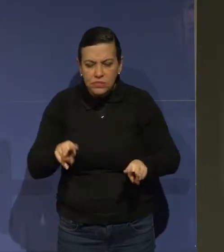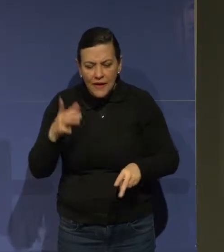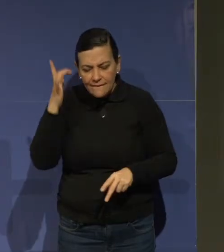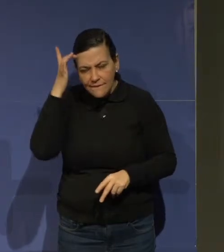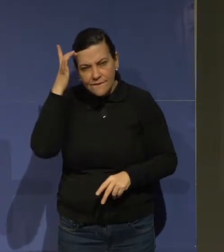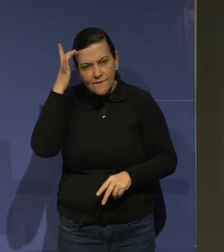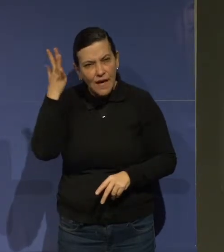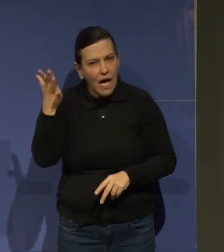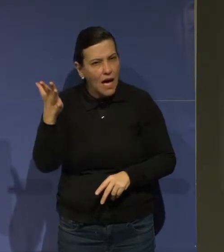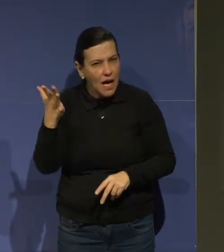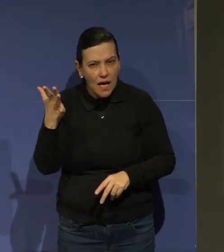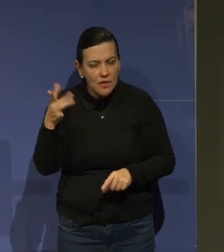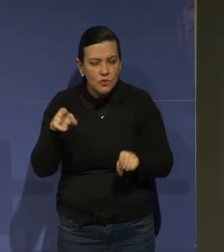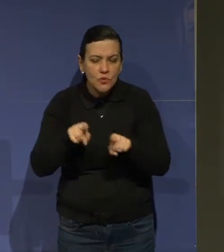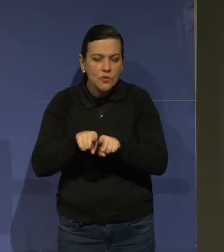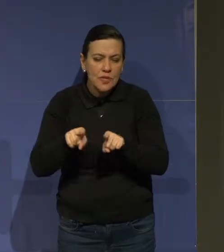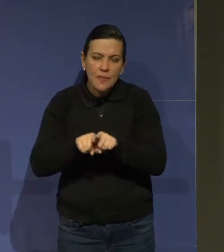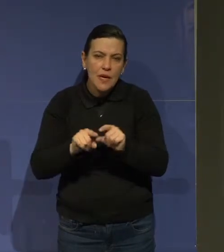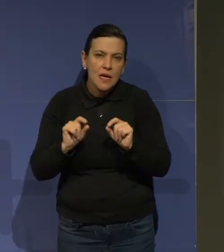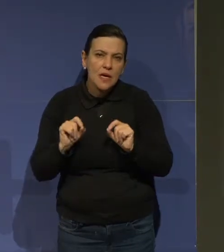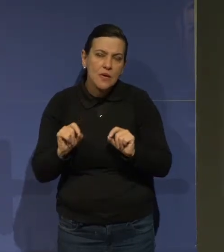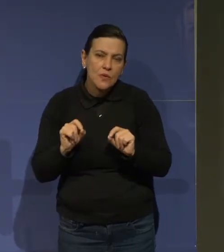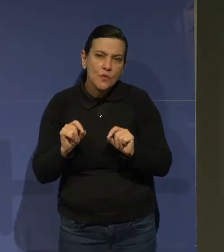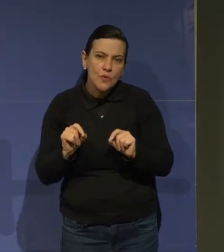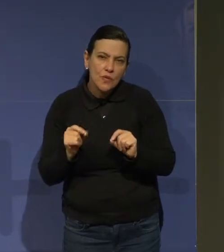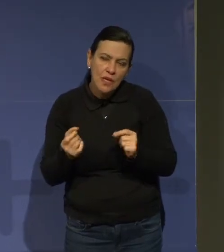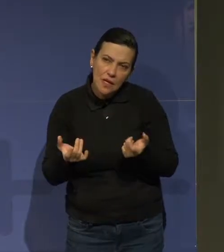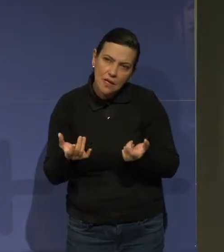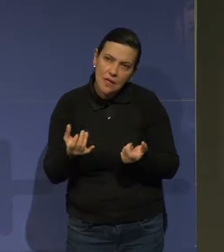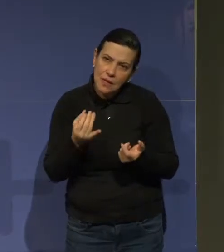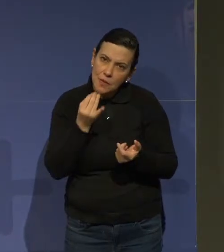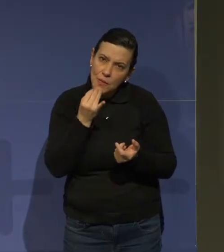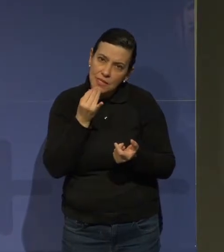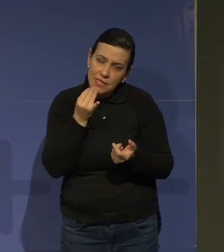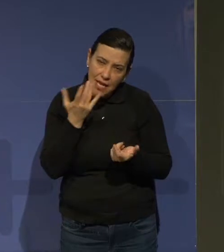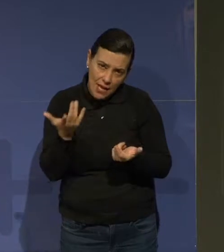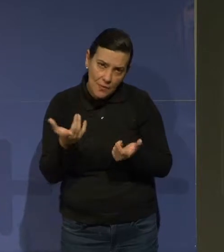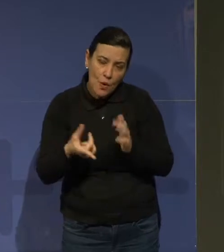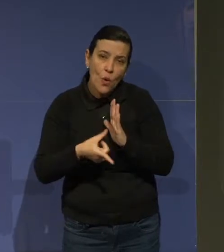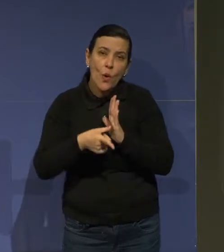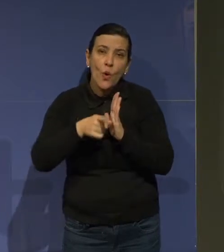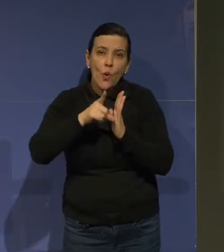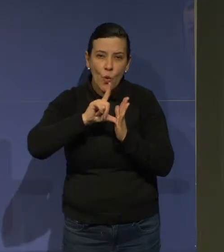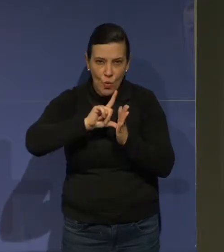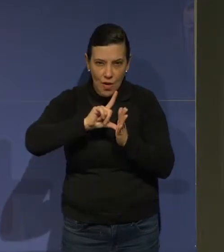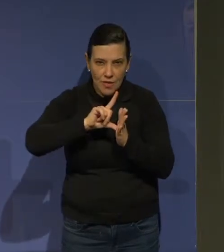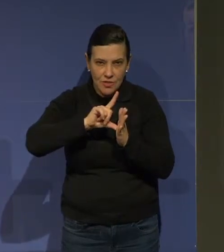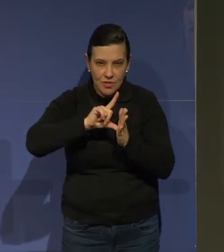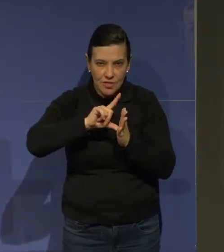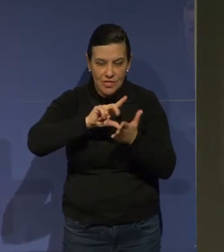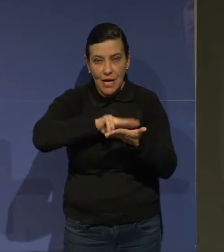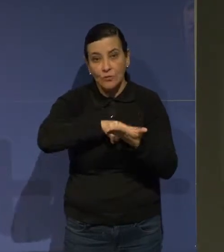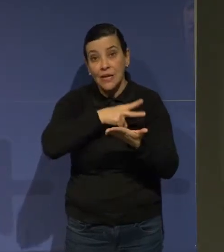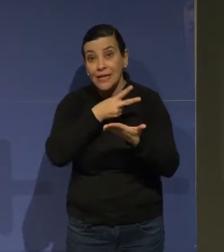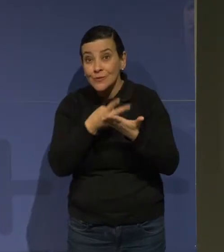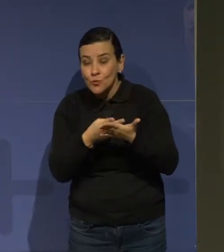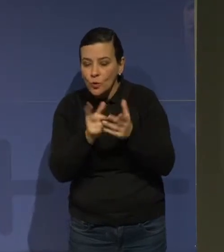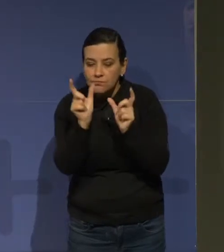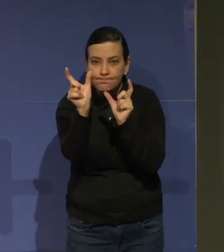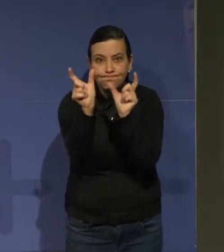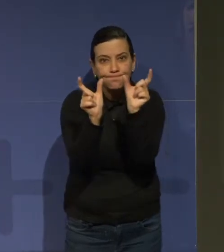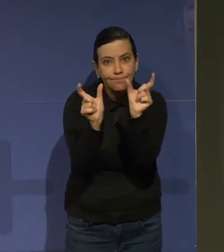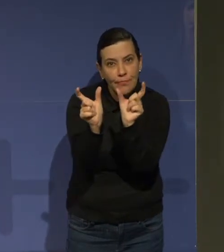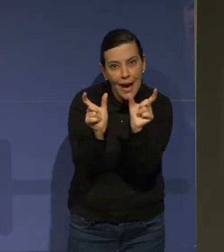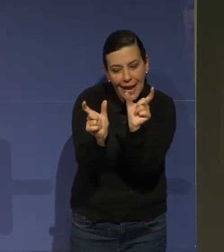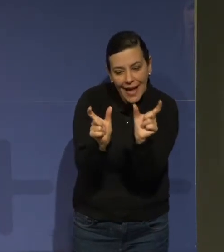como preparar o próprio tradutor para a terminologia específica